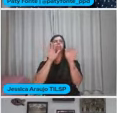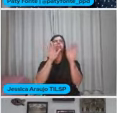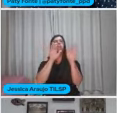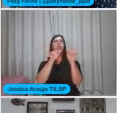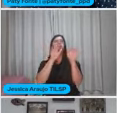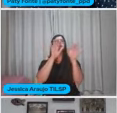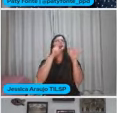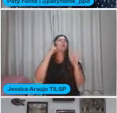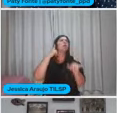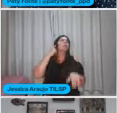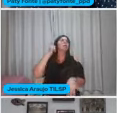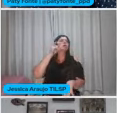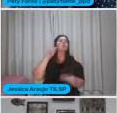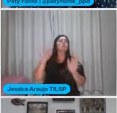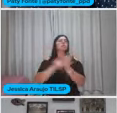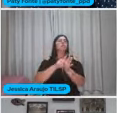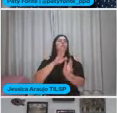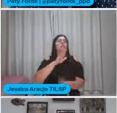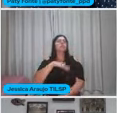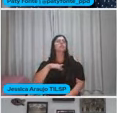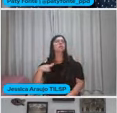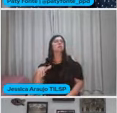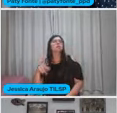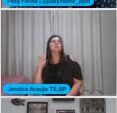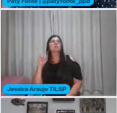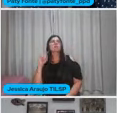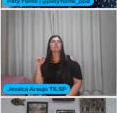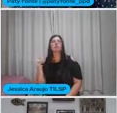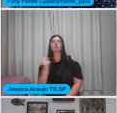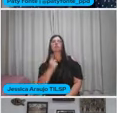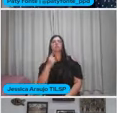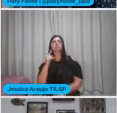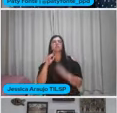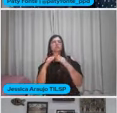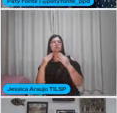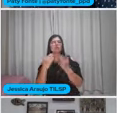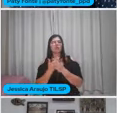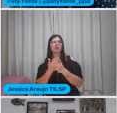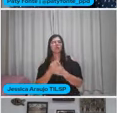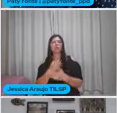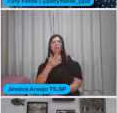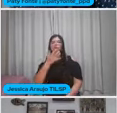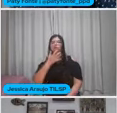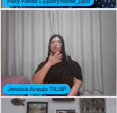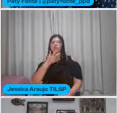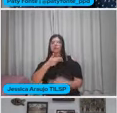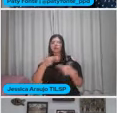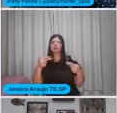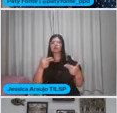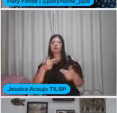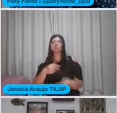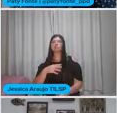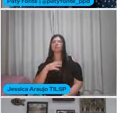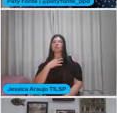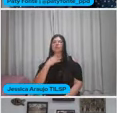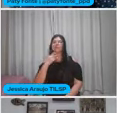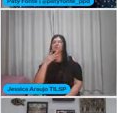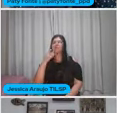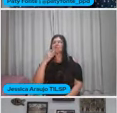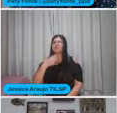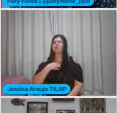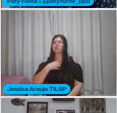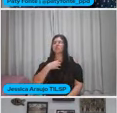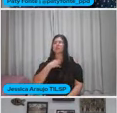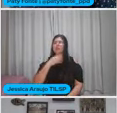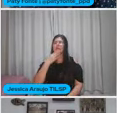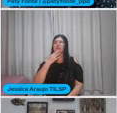crianças Mesmo correndo Em volta da escola Se a criança Está comendo Uma fruta Saborear aquela fruta Fechar os olhos